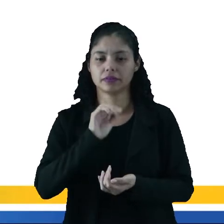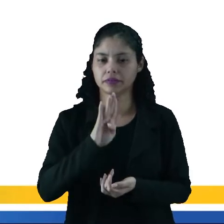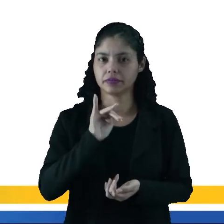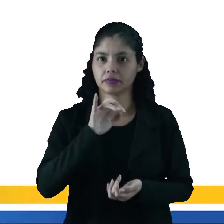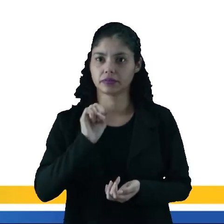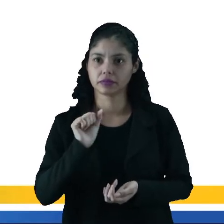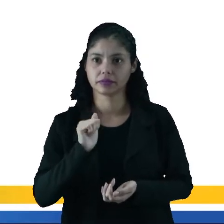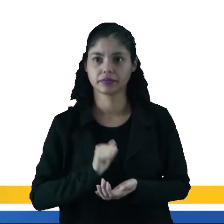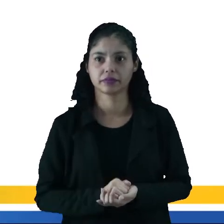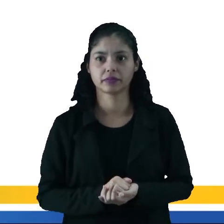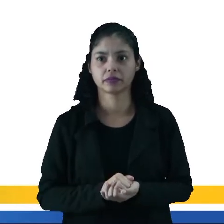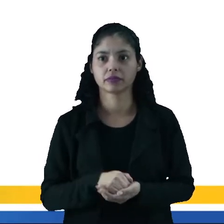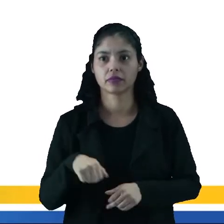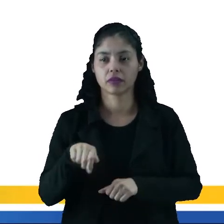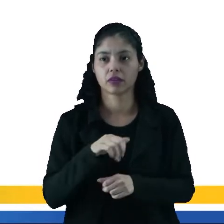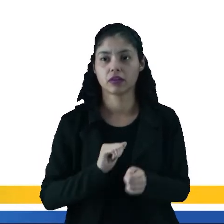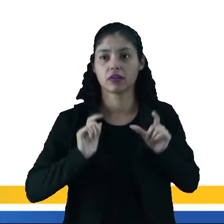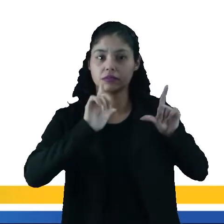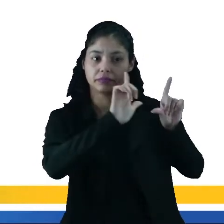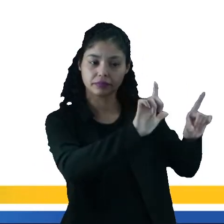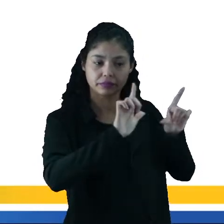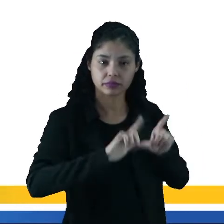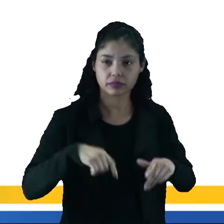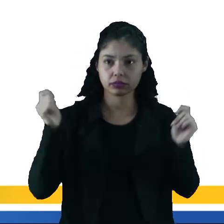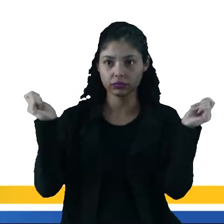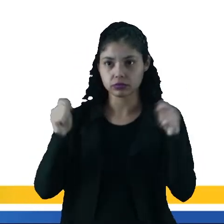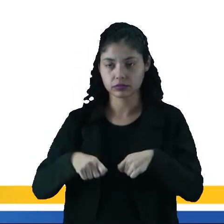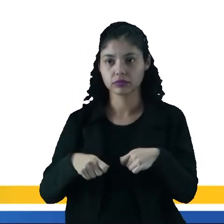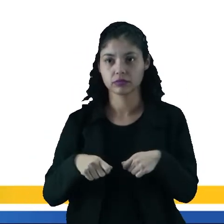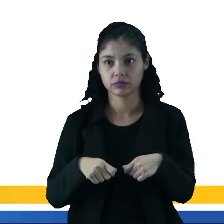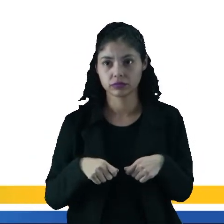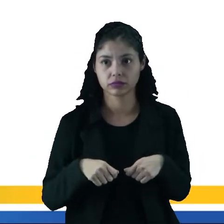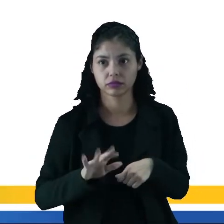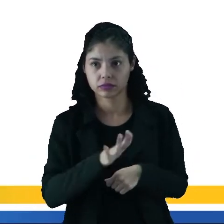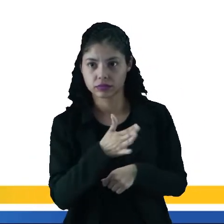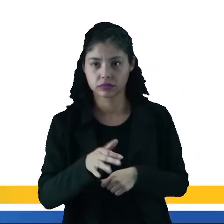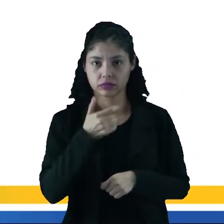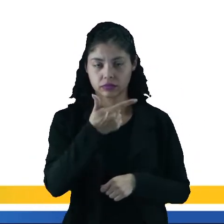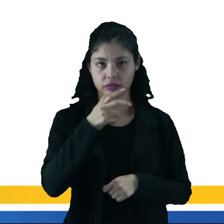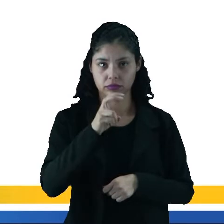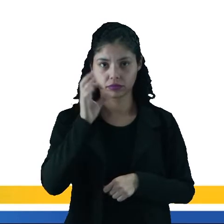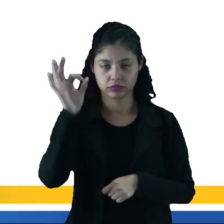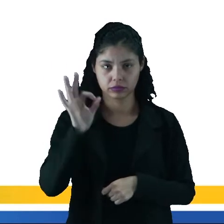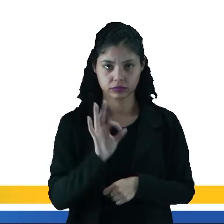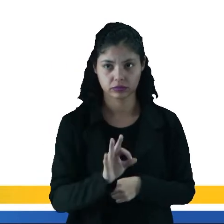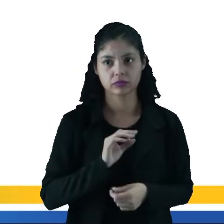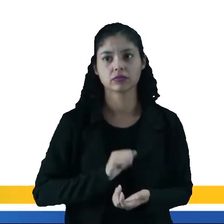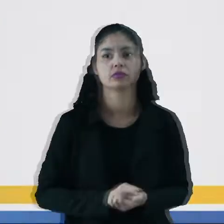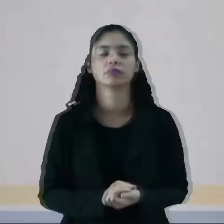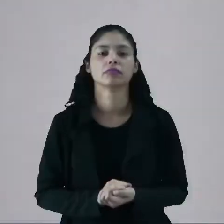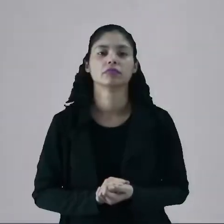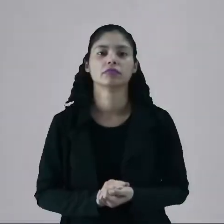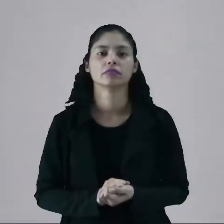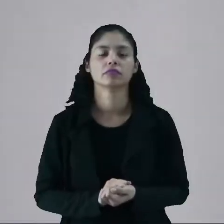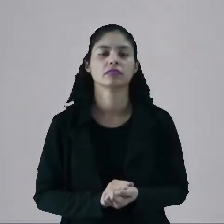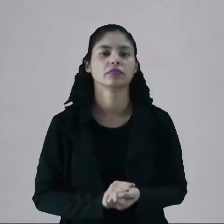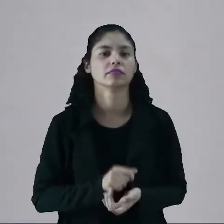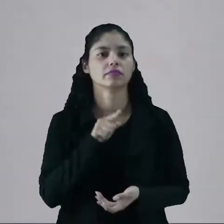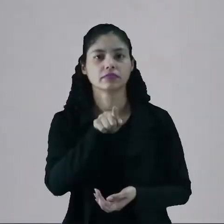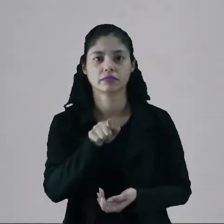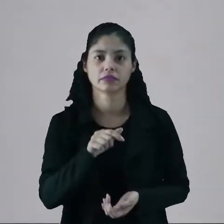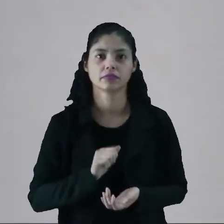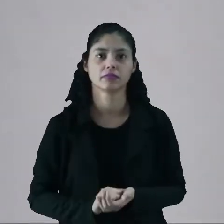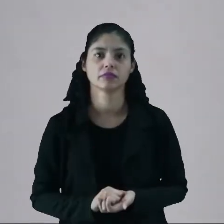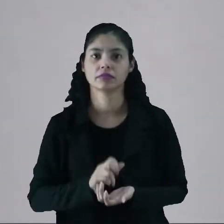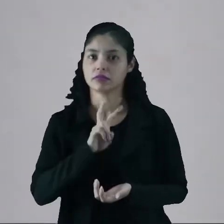biomassa. E os painéis solares possuem um rendimento de apenas 25%. Aí não